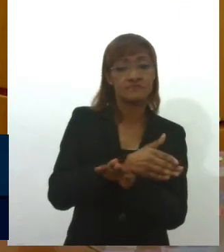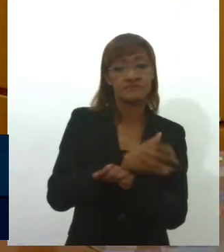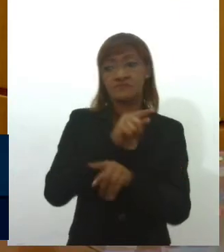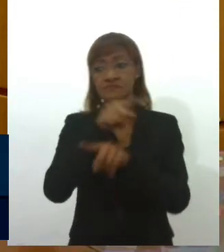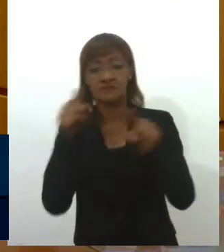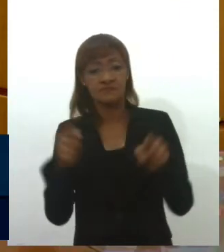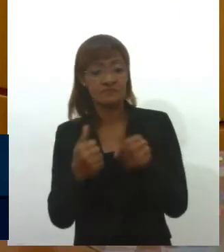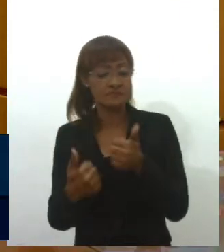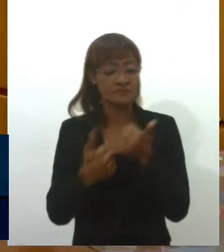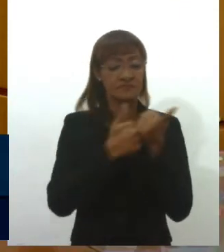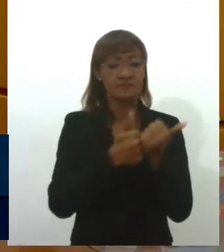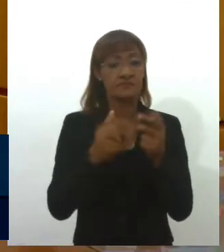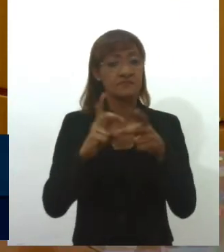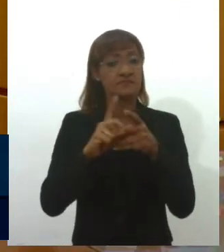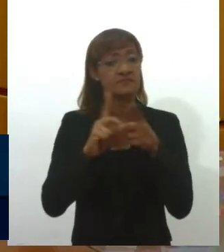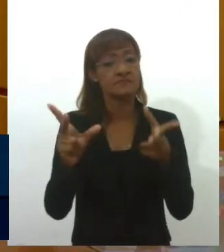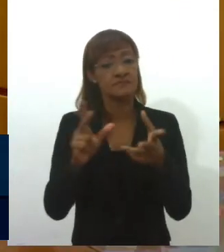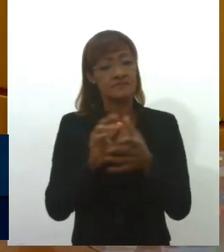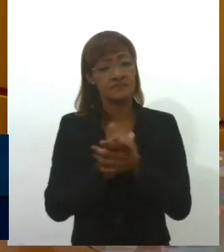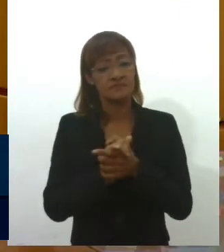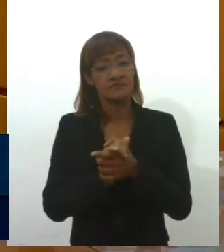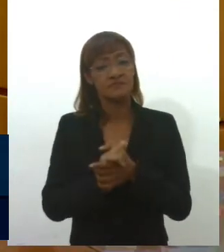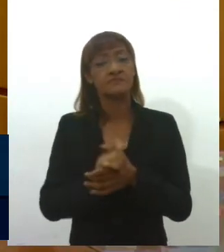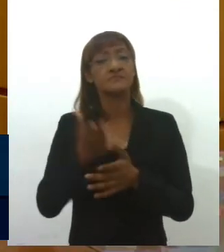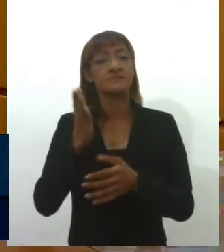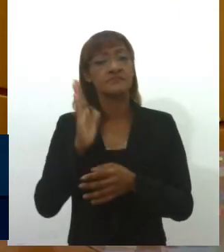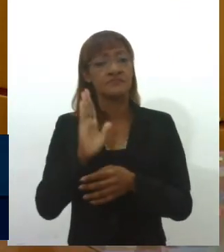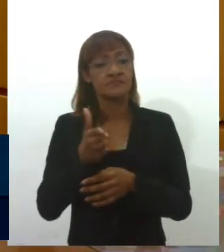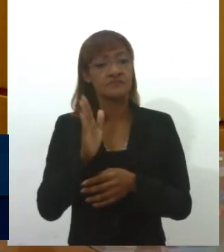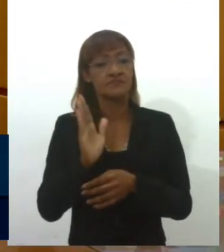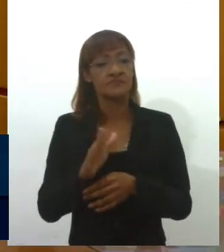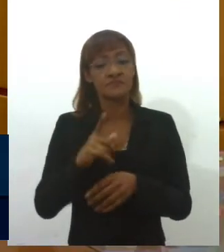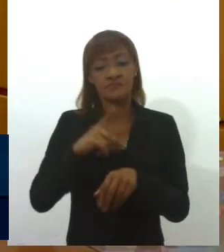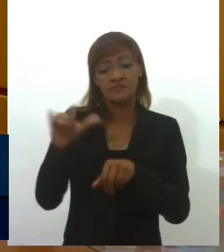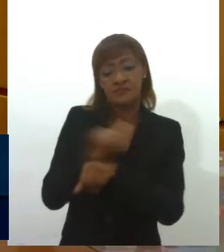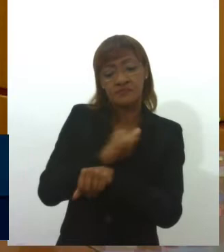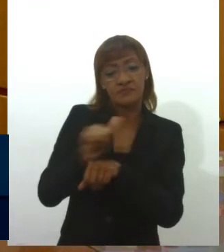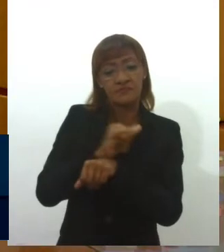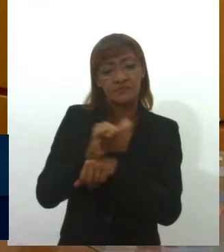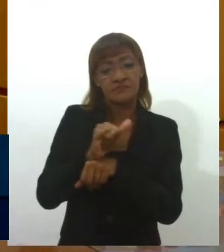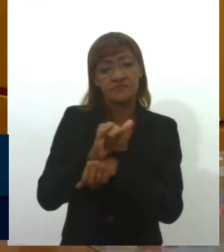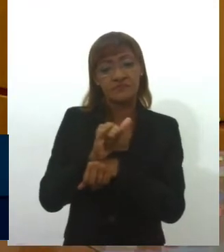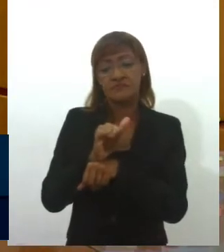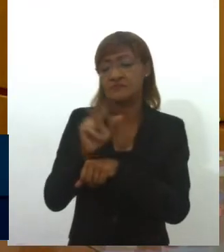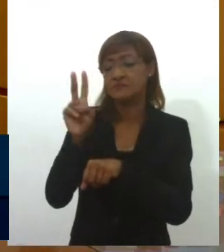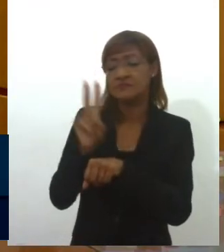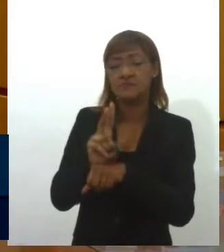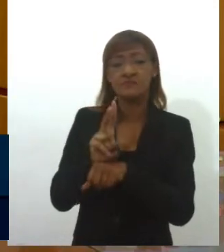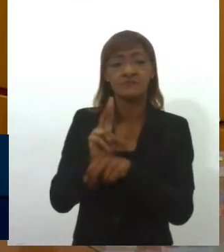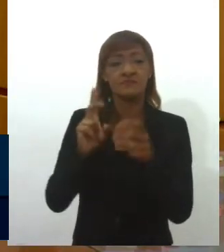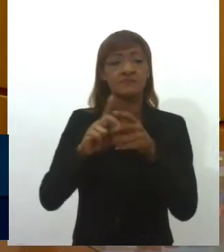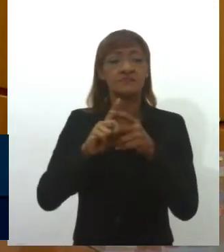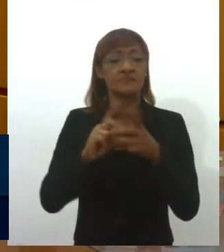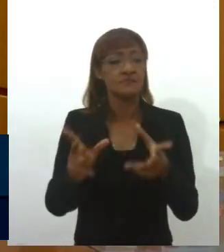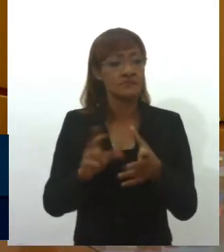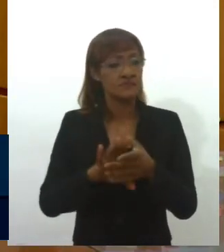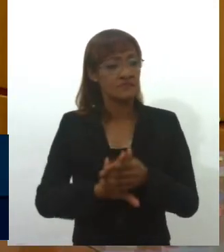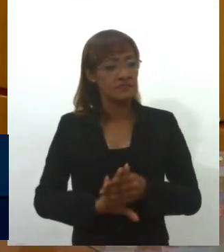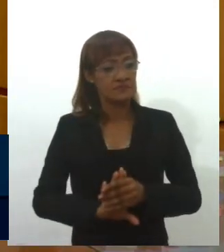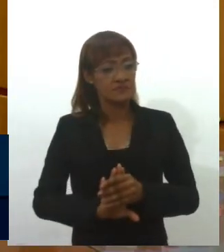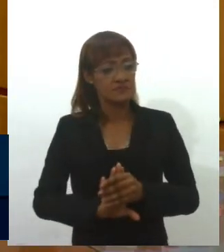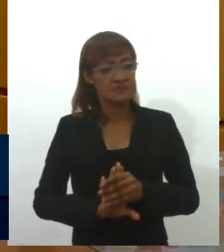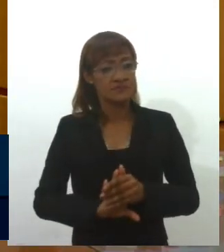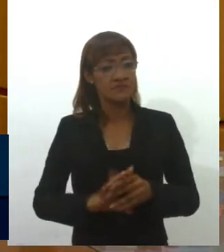democracia já adotavam um mecanismo de preservação da democracia. Existia uma figura chamada